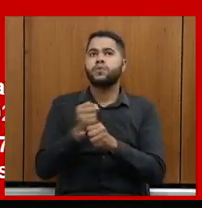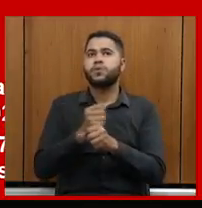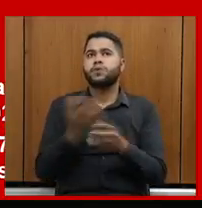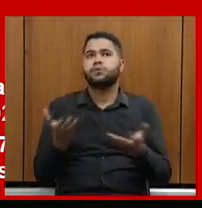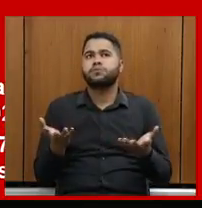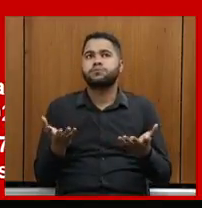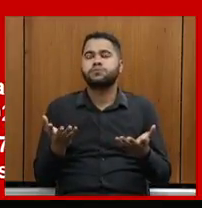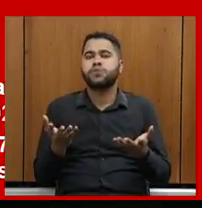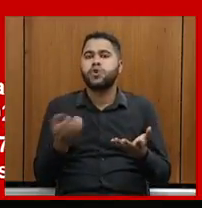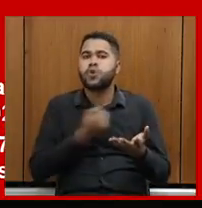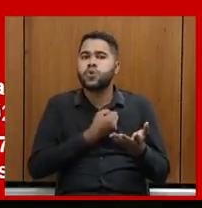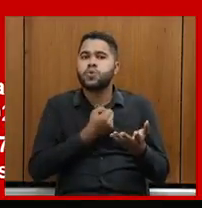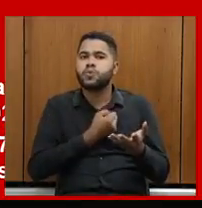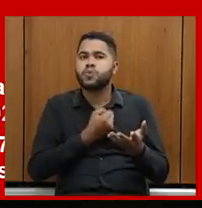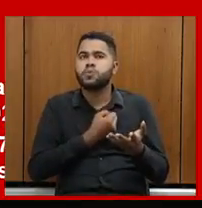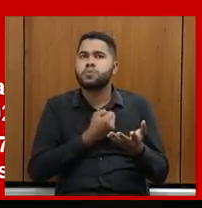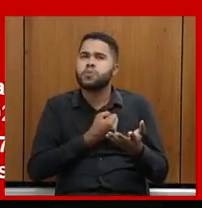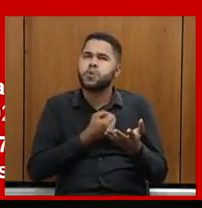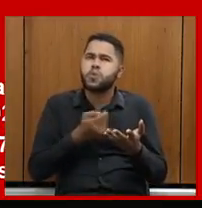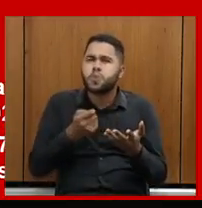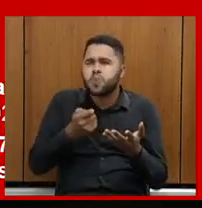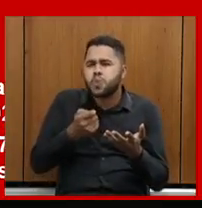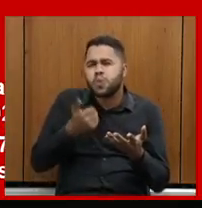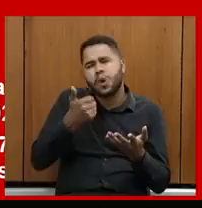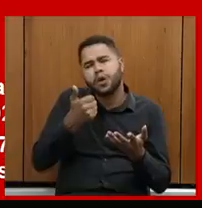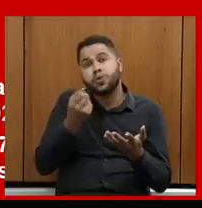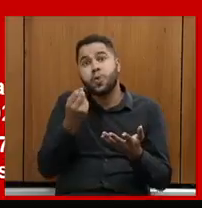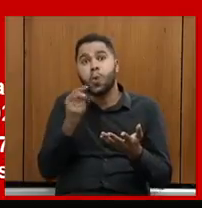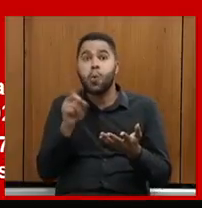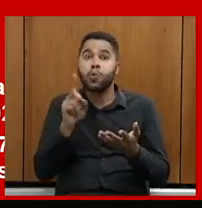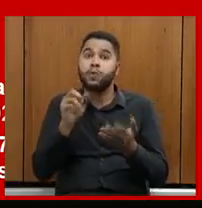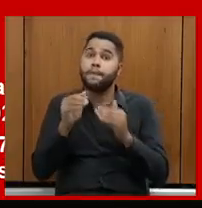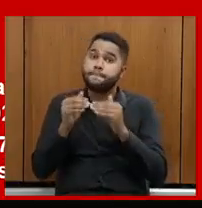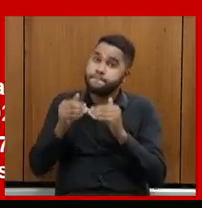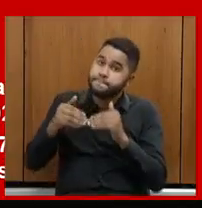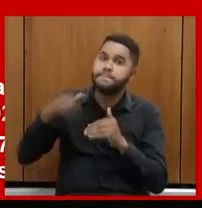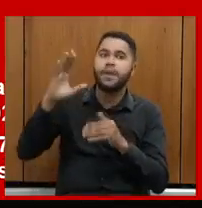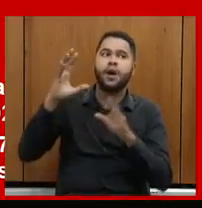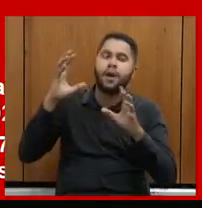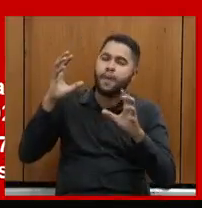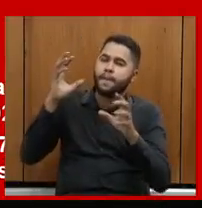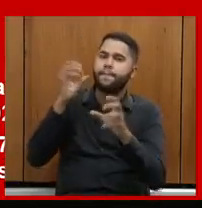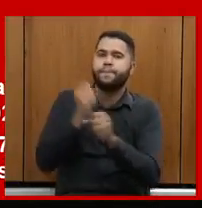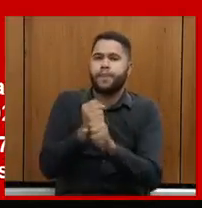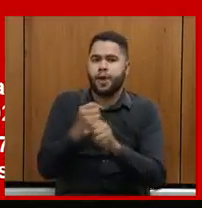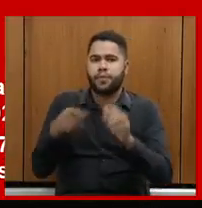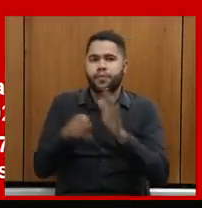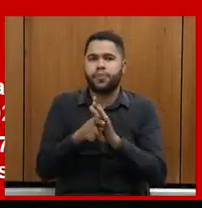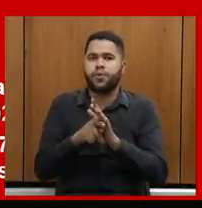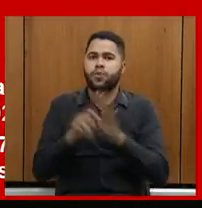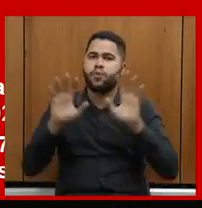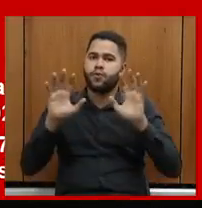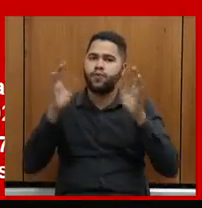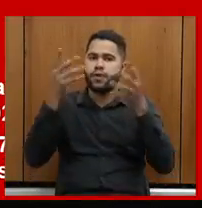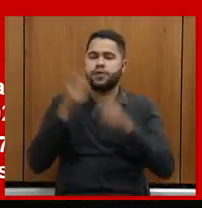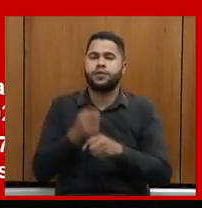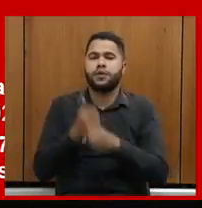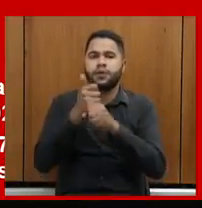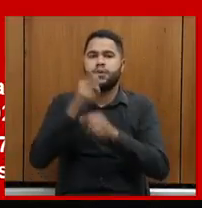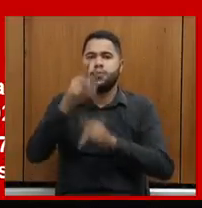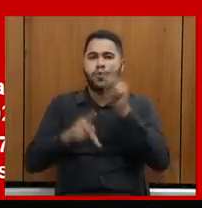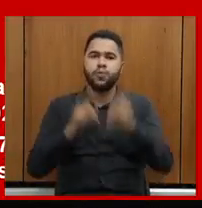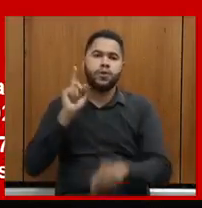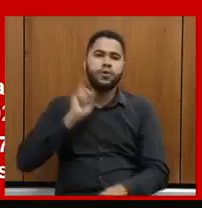um número quase, ou se não, maior do que a totalidade, visto as festas de fim de ano, da população